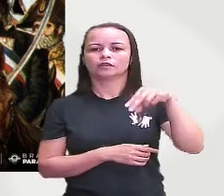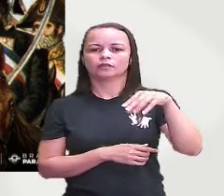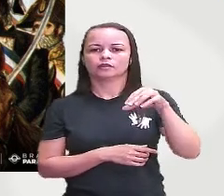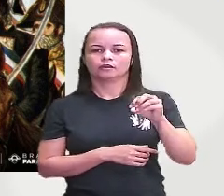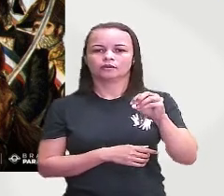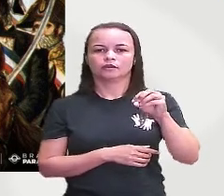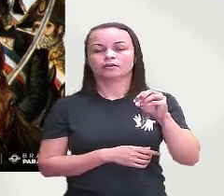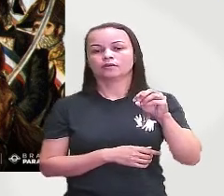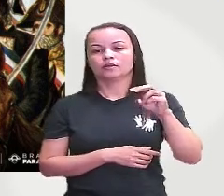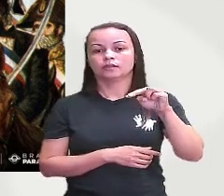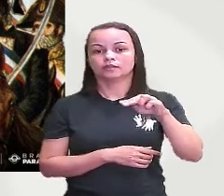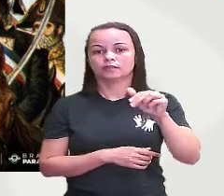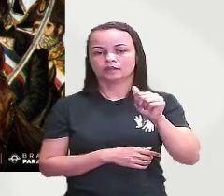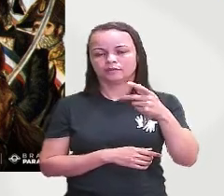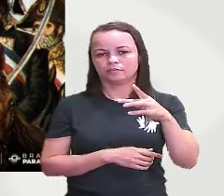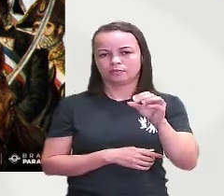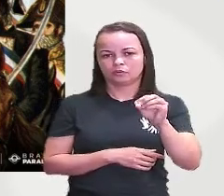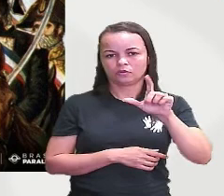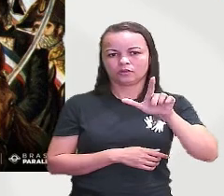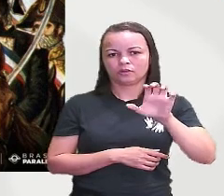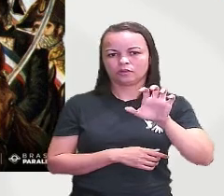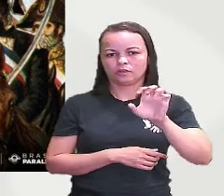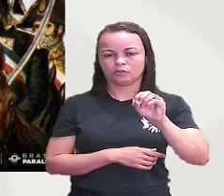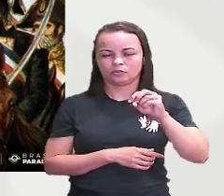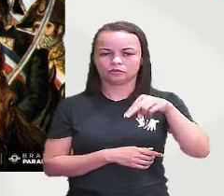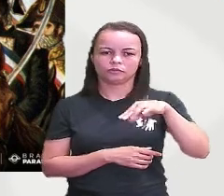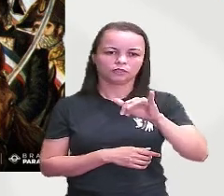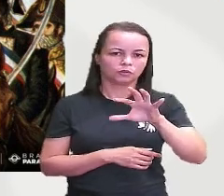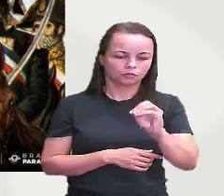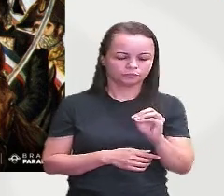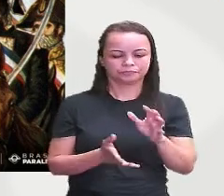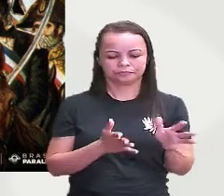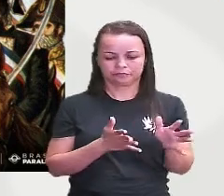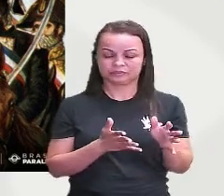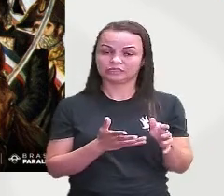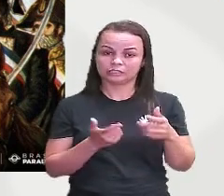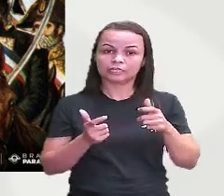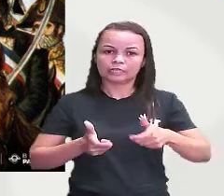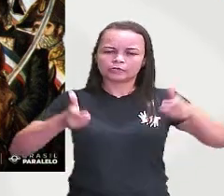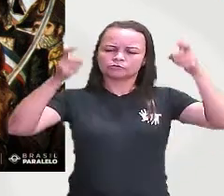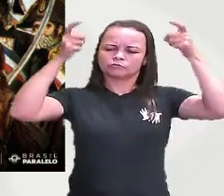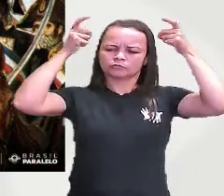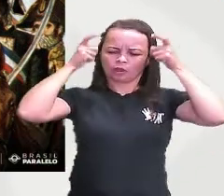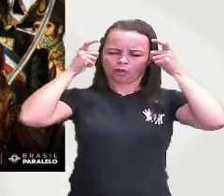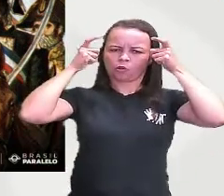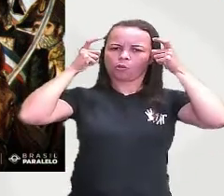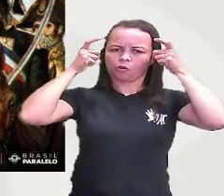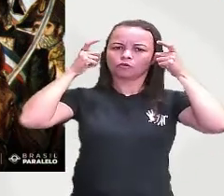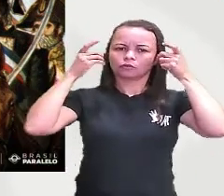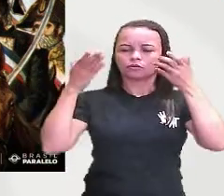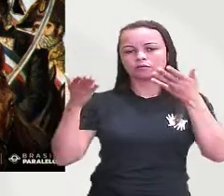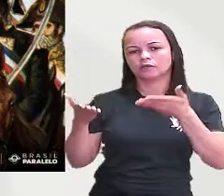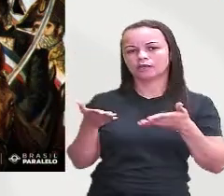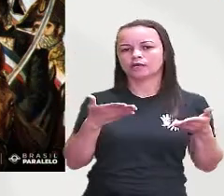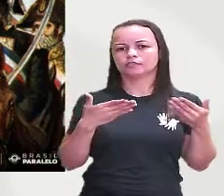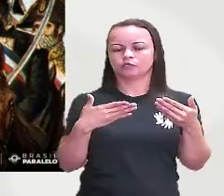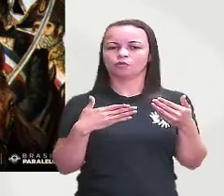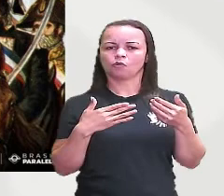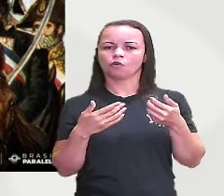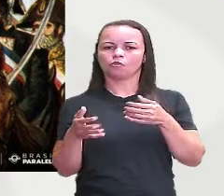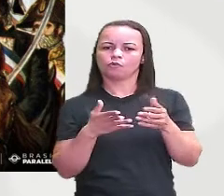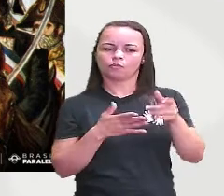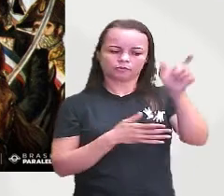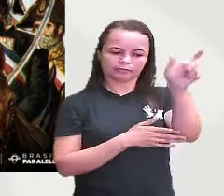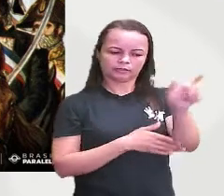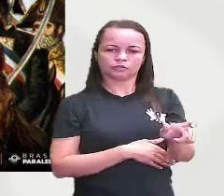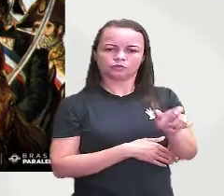intitula ou não apenas se intitula se coroa, se coloca como imperador